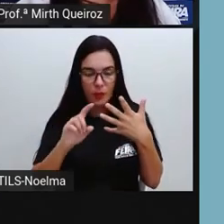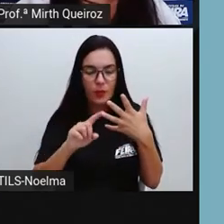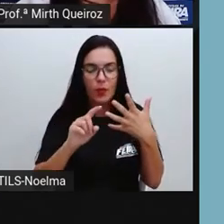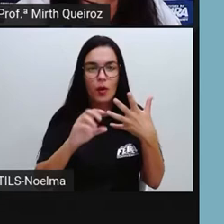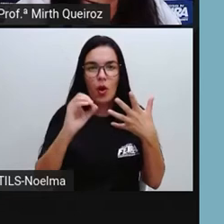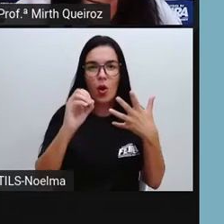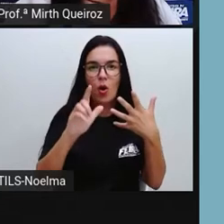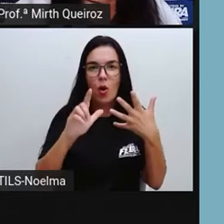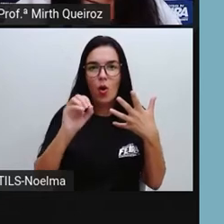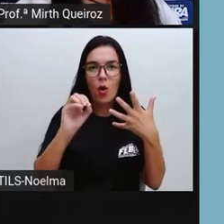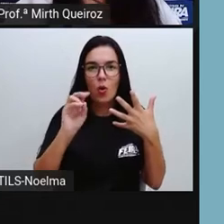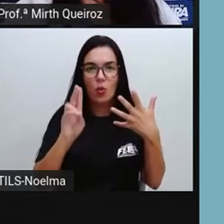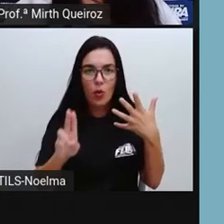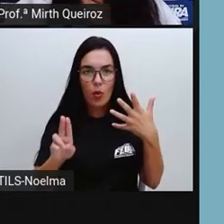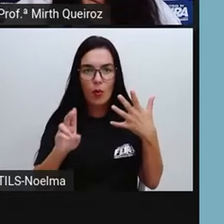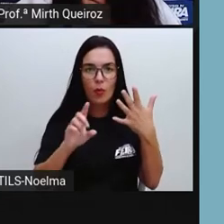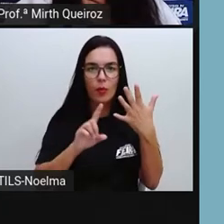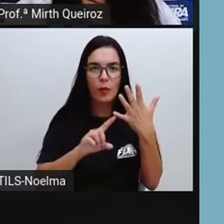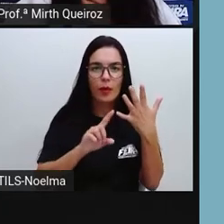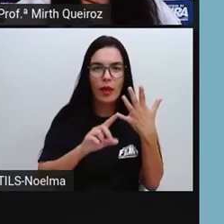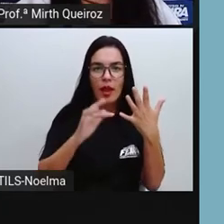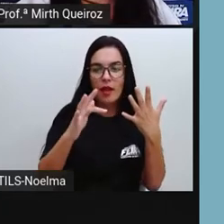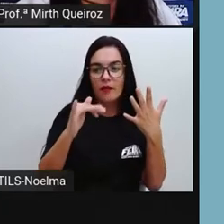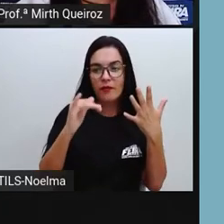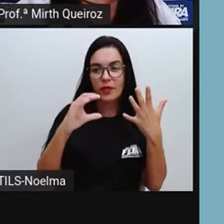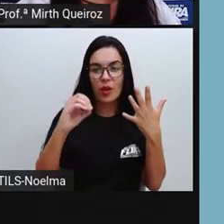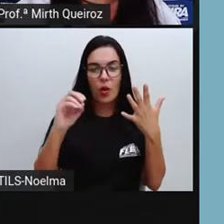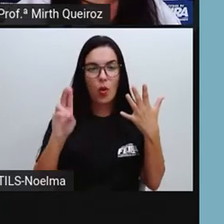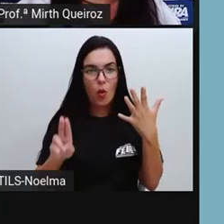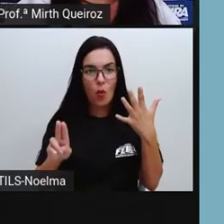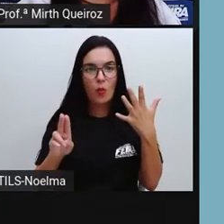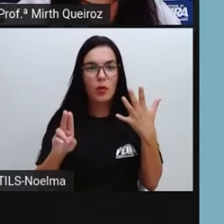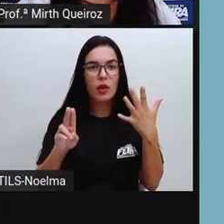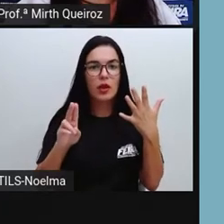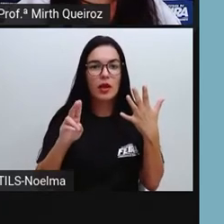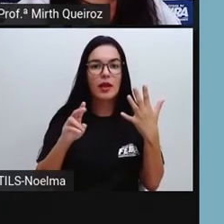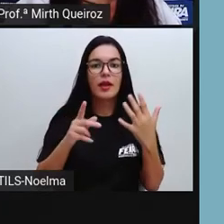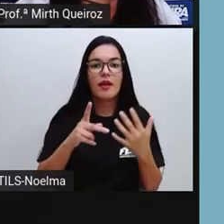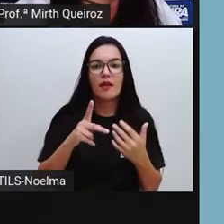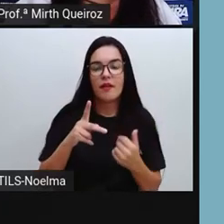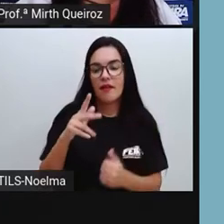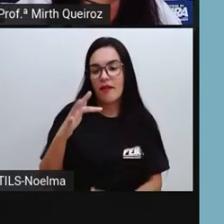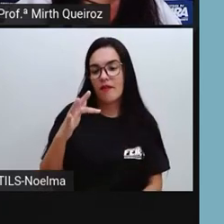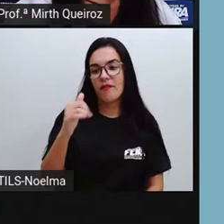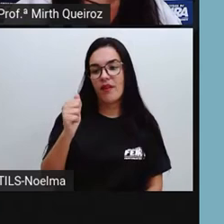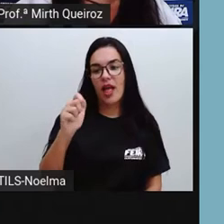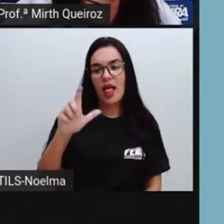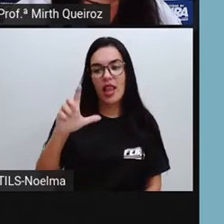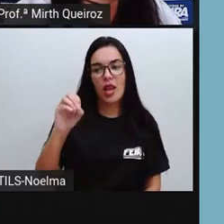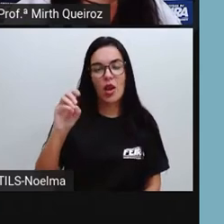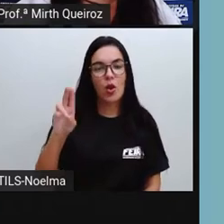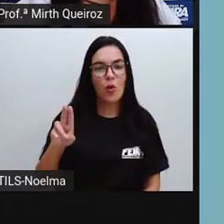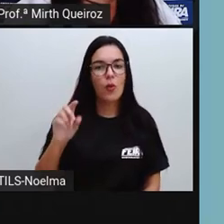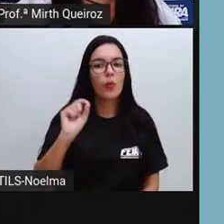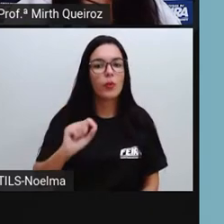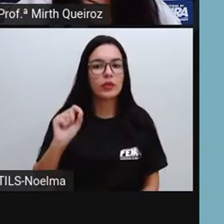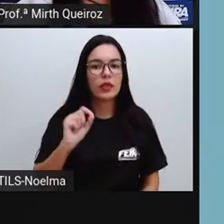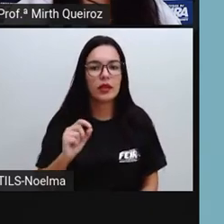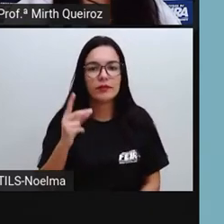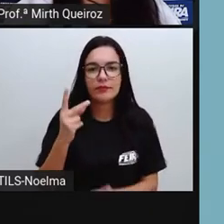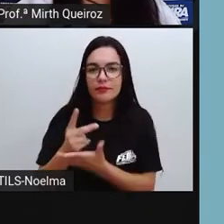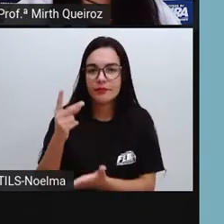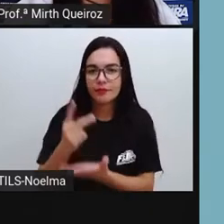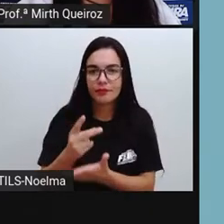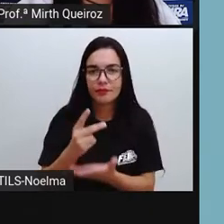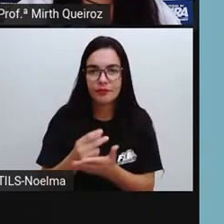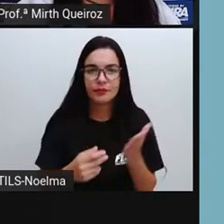gripadas aqui no trecho número 2, que é o mesmo texto. Porém, as palavras estão